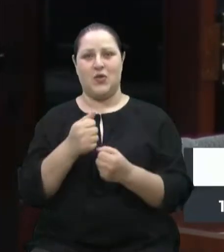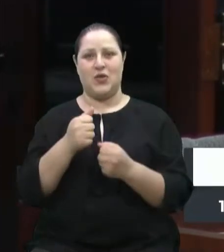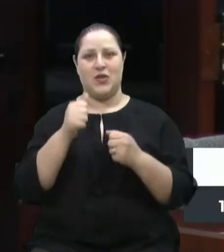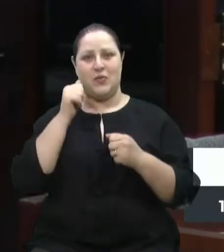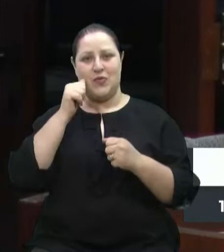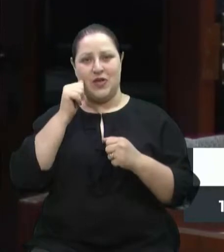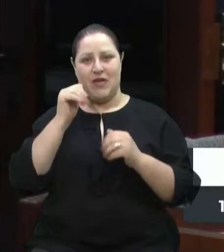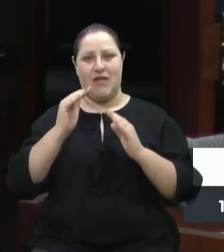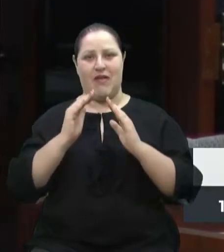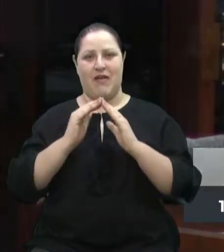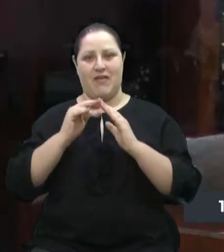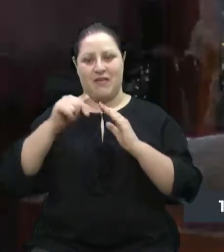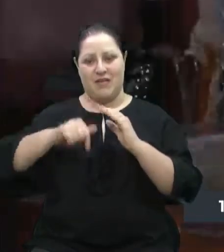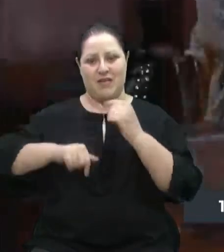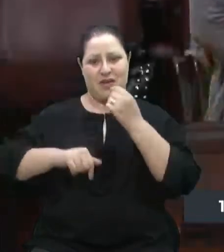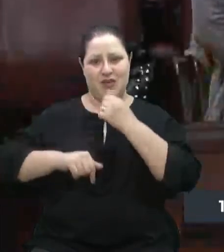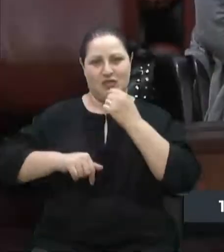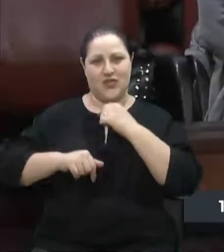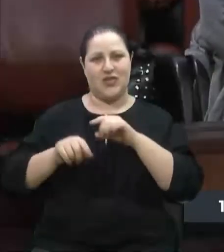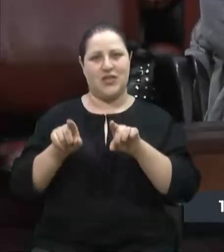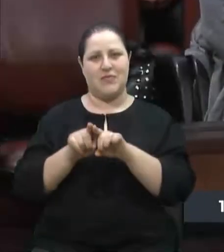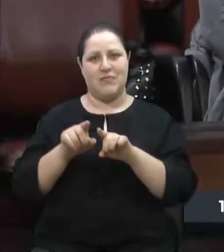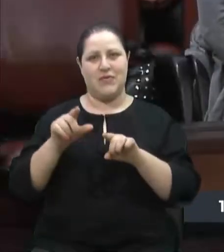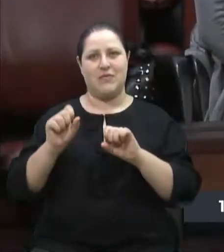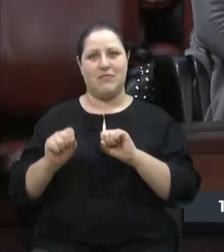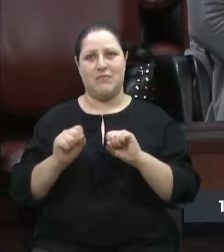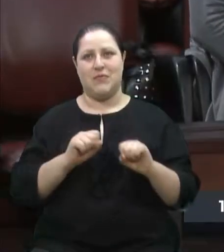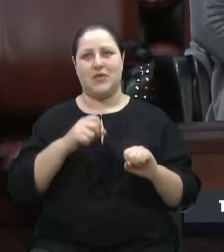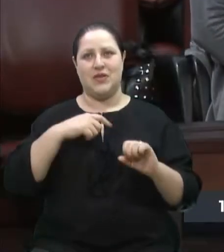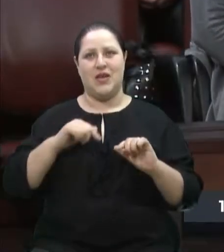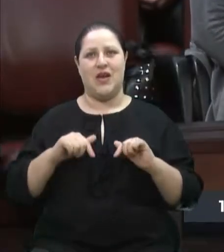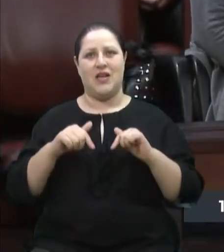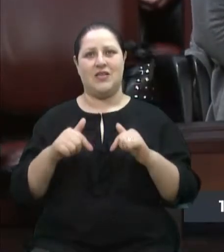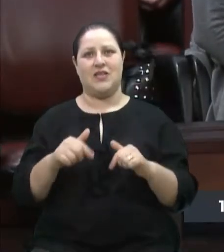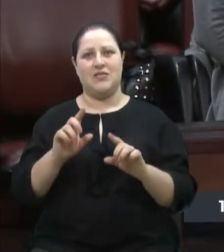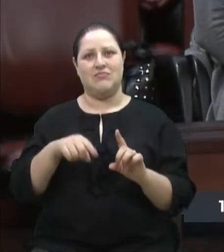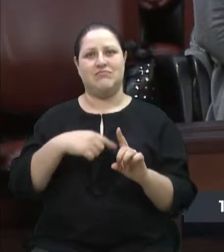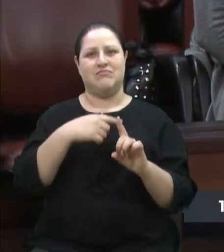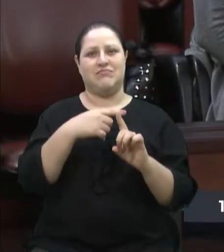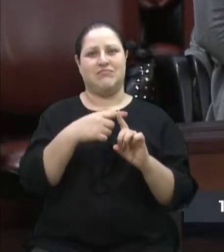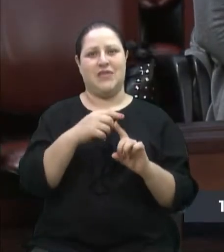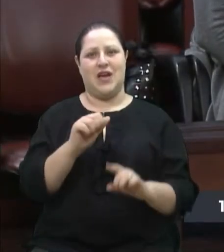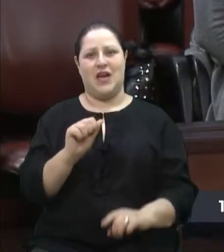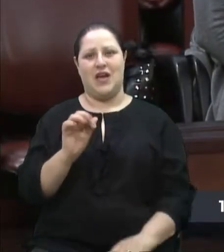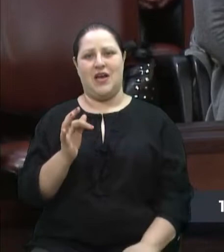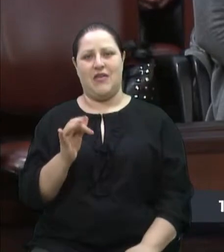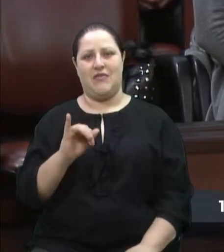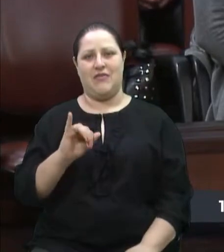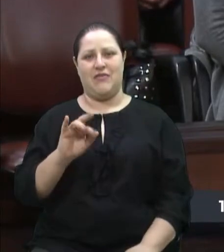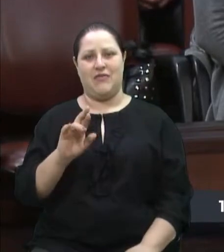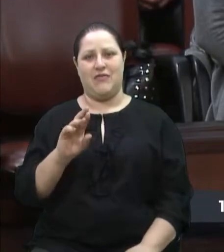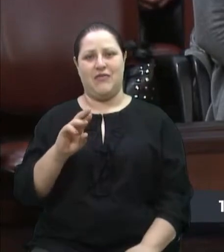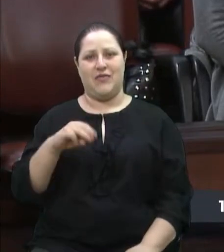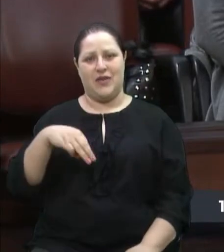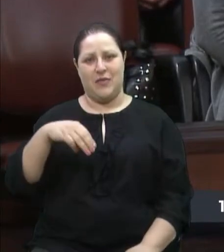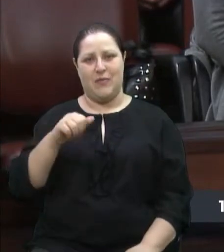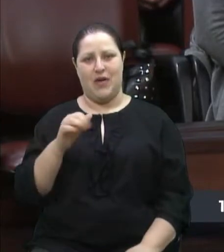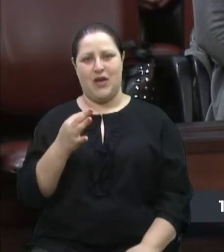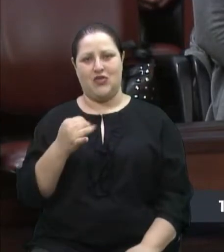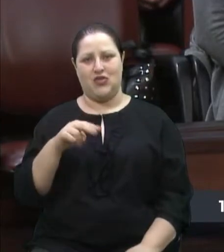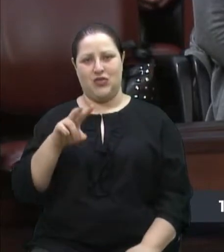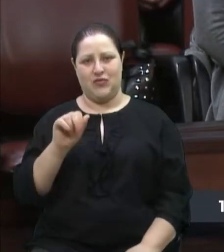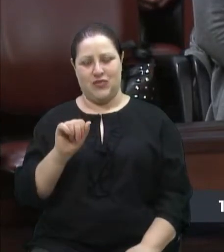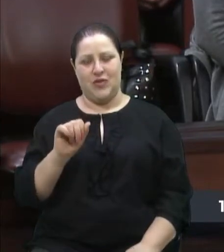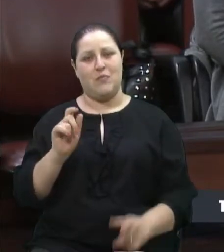possam ter ações afirmativas em nosso município que possibilitem a elas terem este mesmo